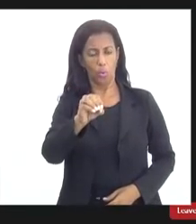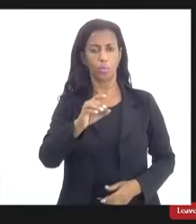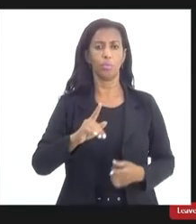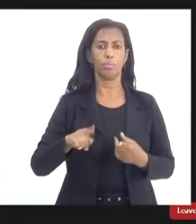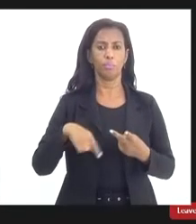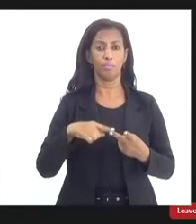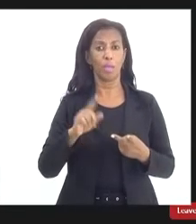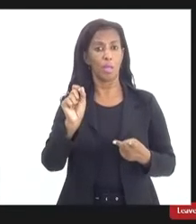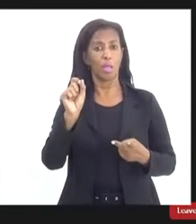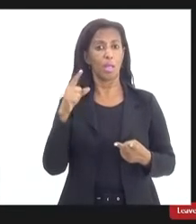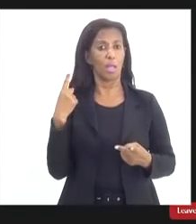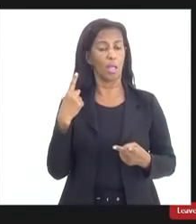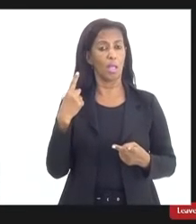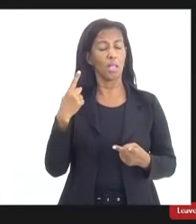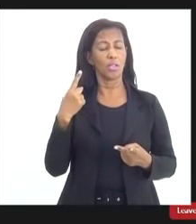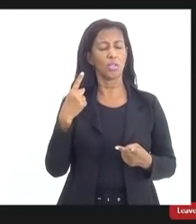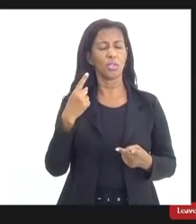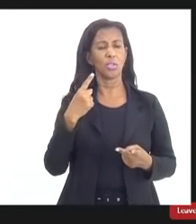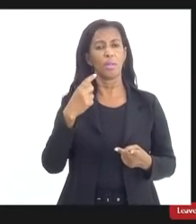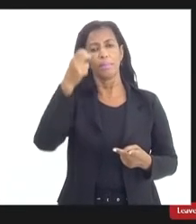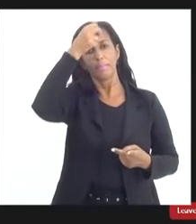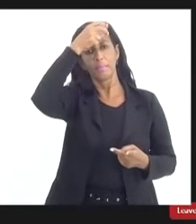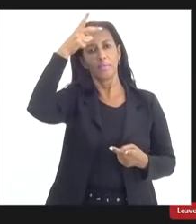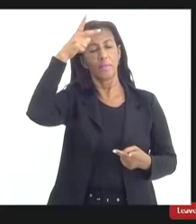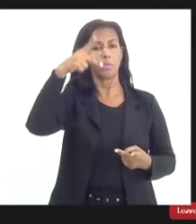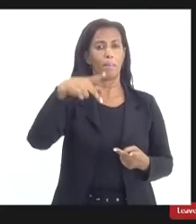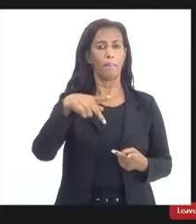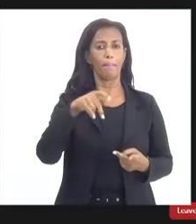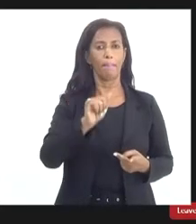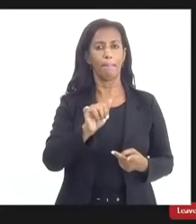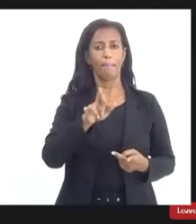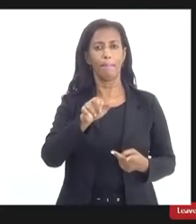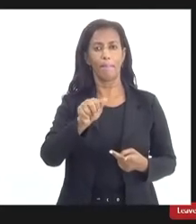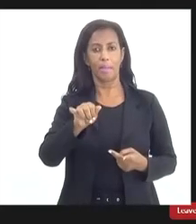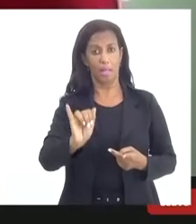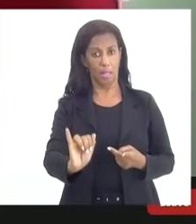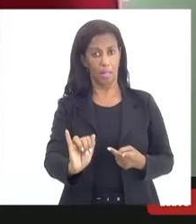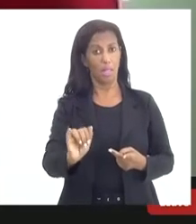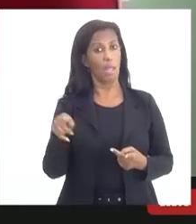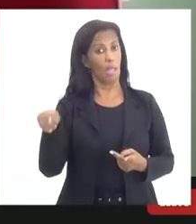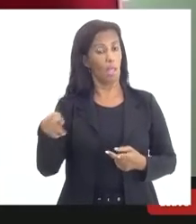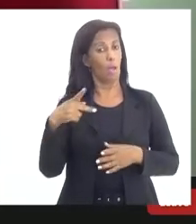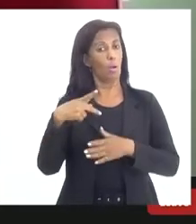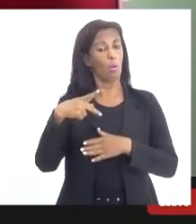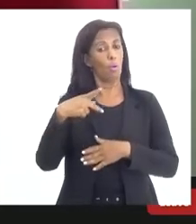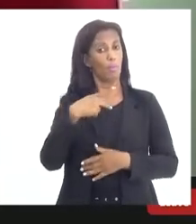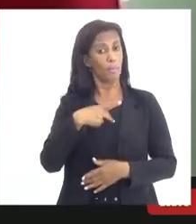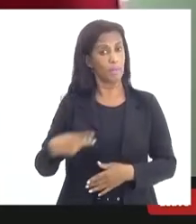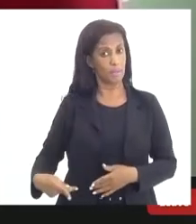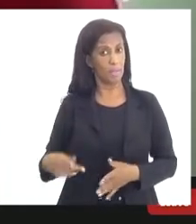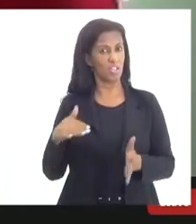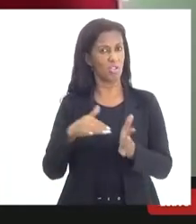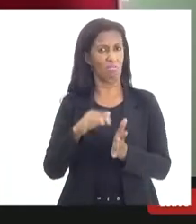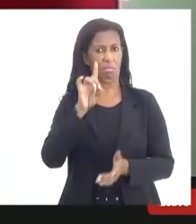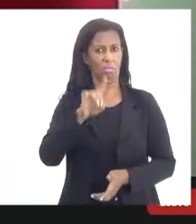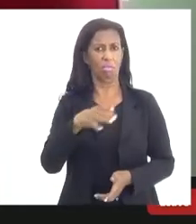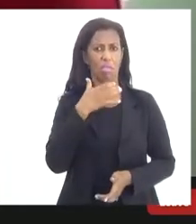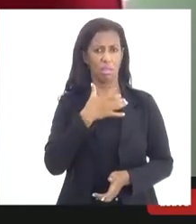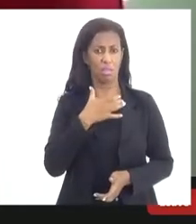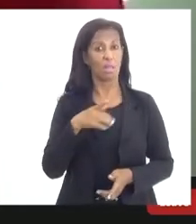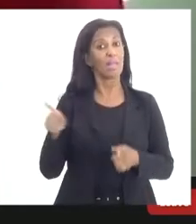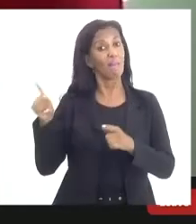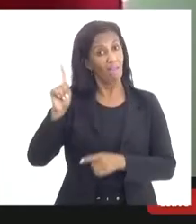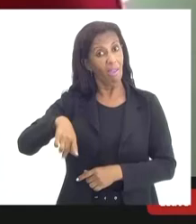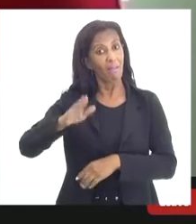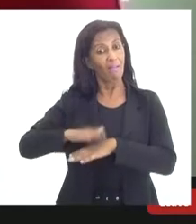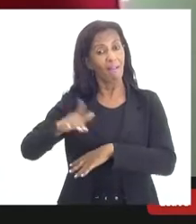ex-prefeito de Piraí que ainda ficará à frente da presidência até o final do ano então também e ele é